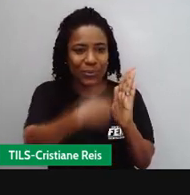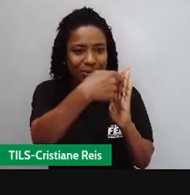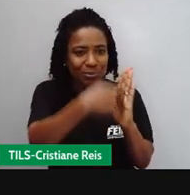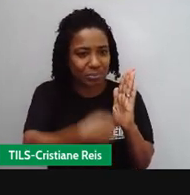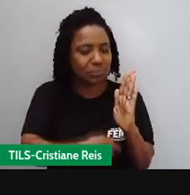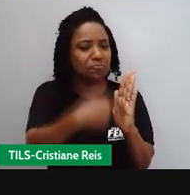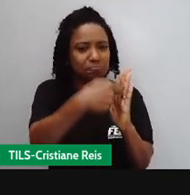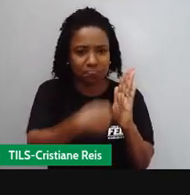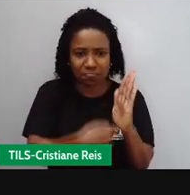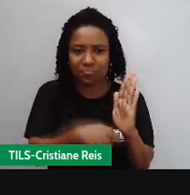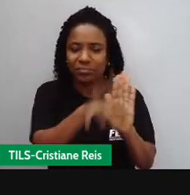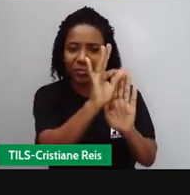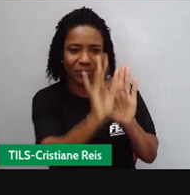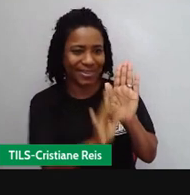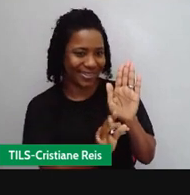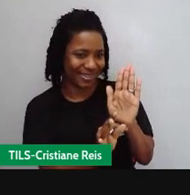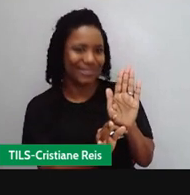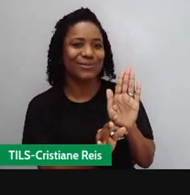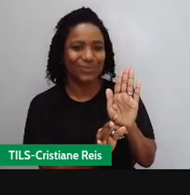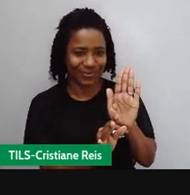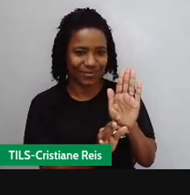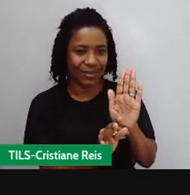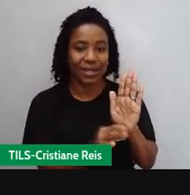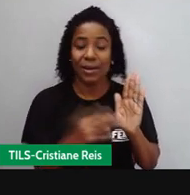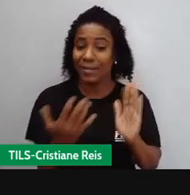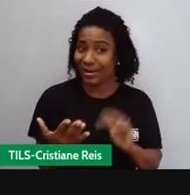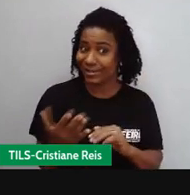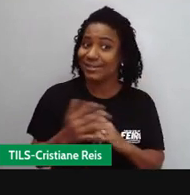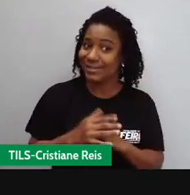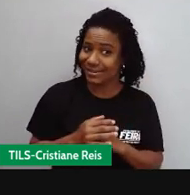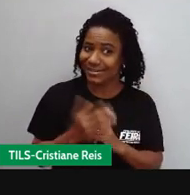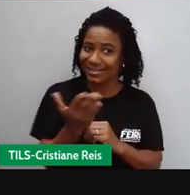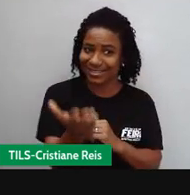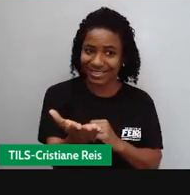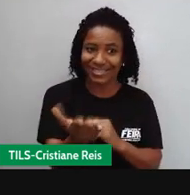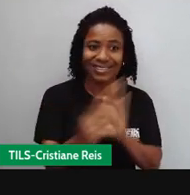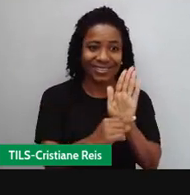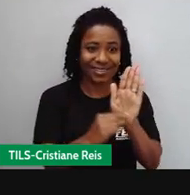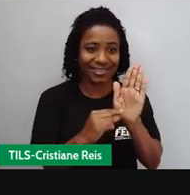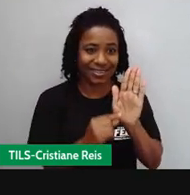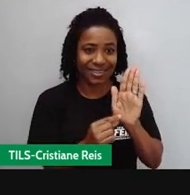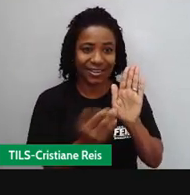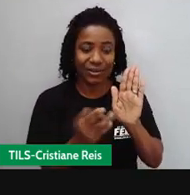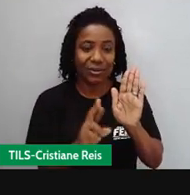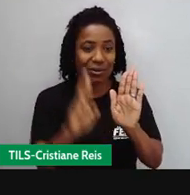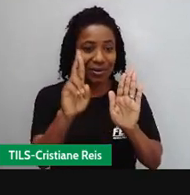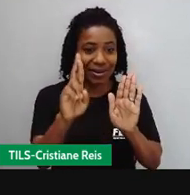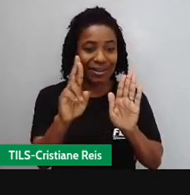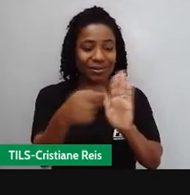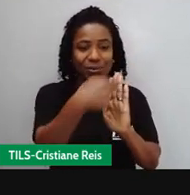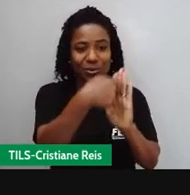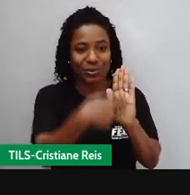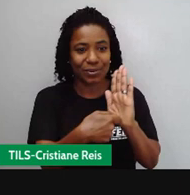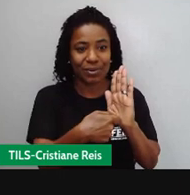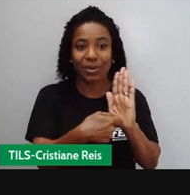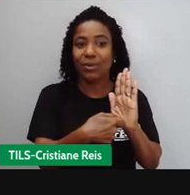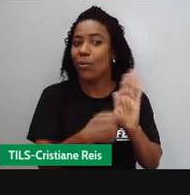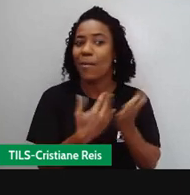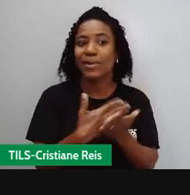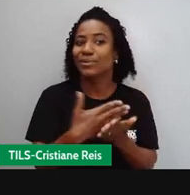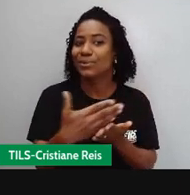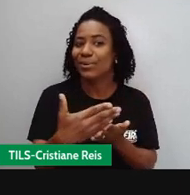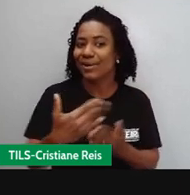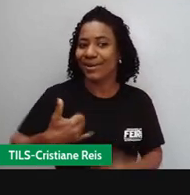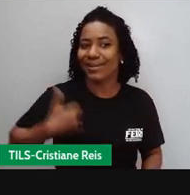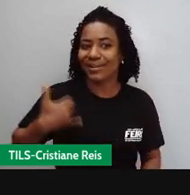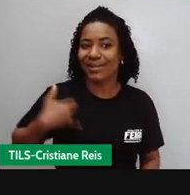dos textos. Ele se descobriu escritor depois dos 30 anos. Na verdade, ele era